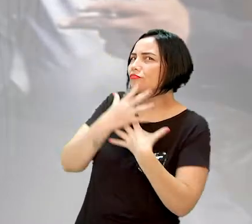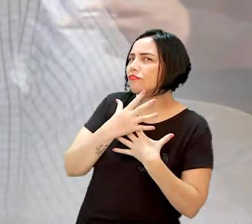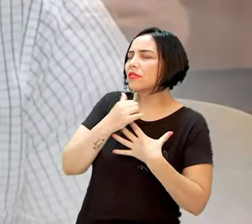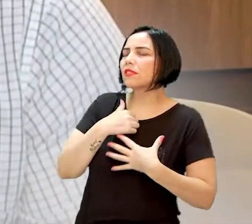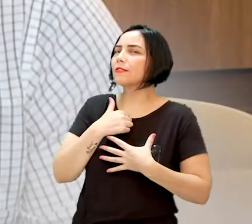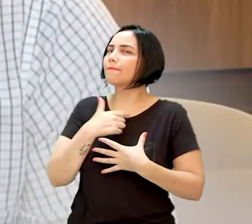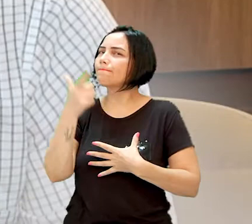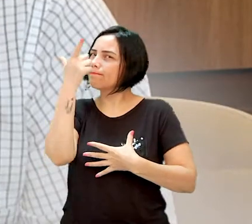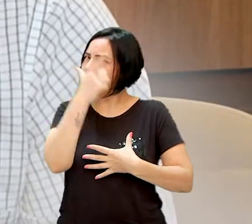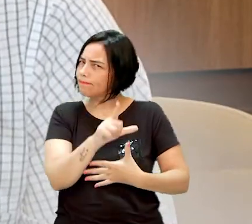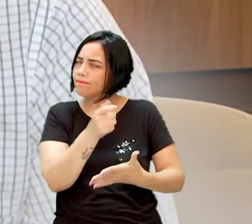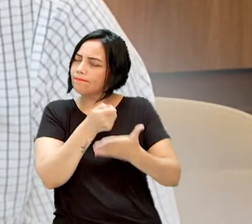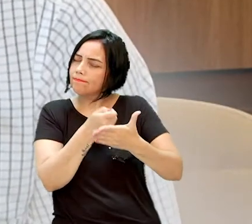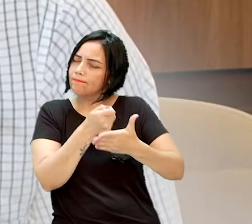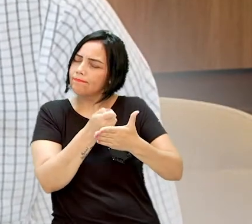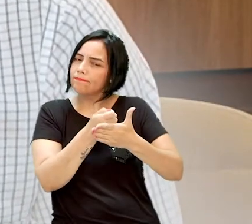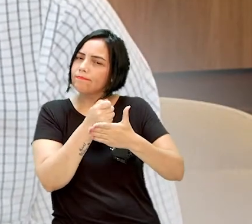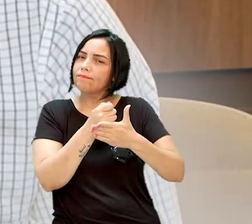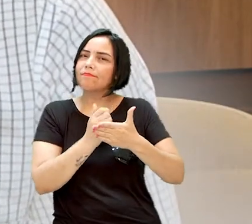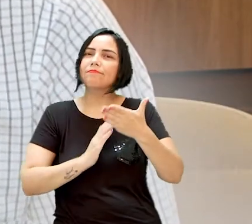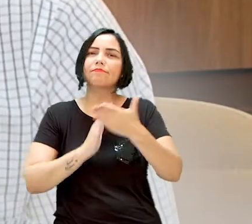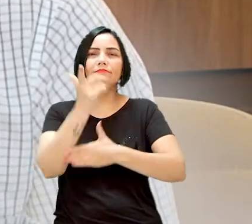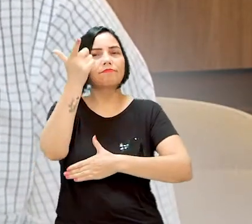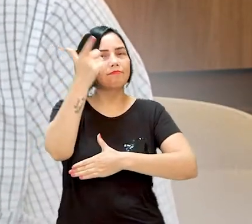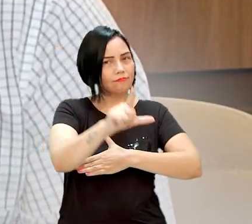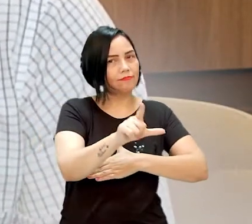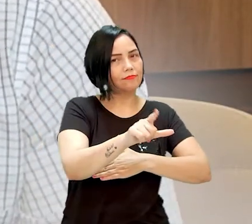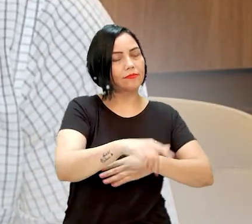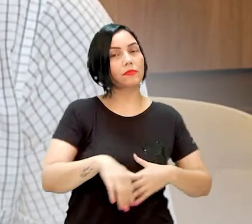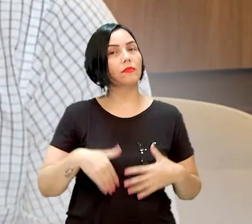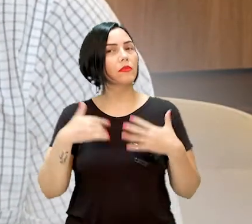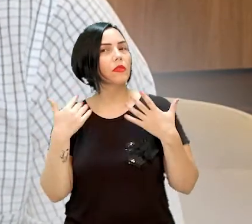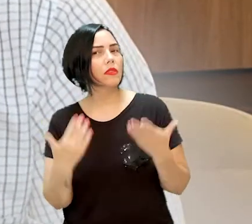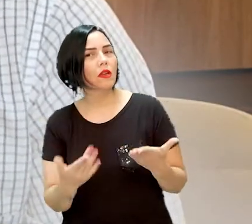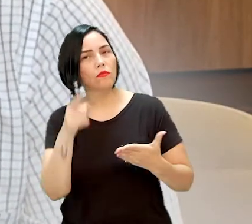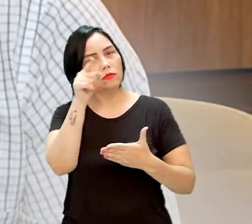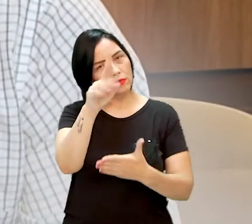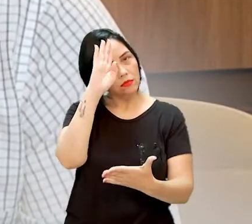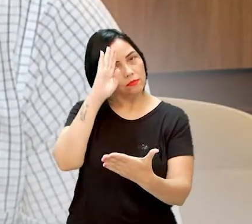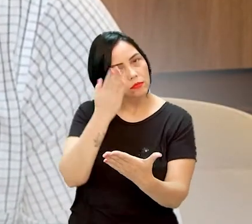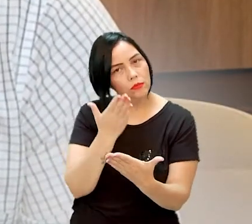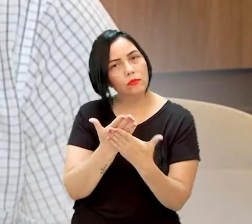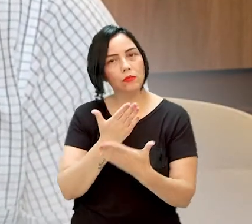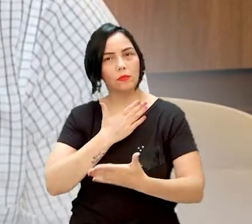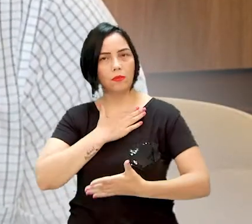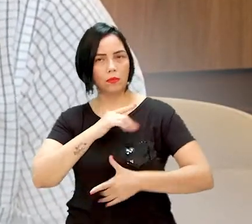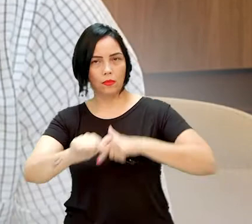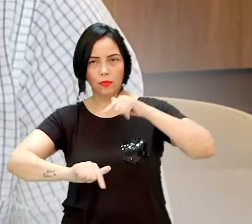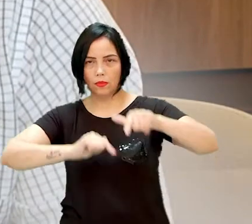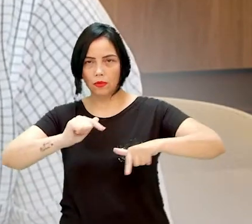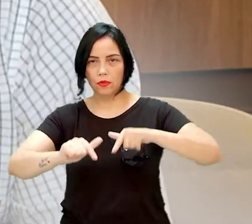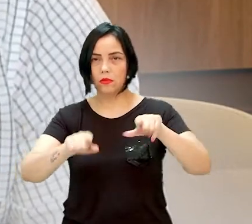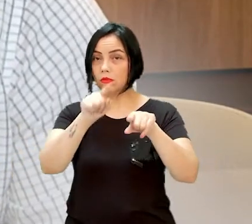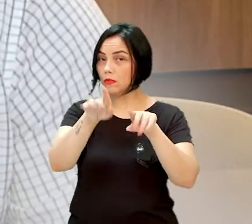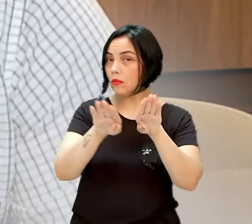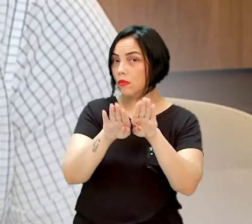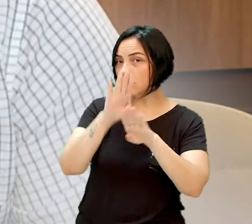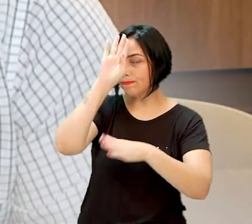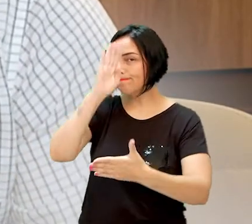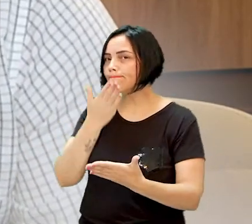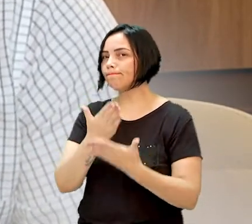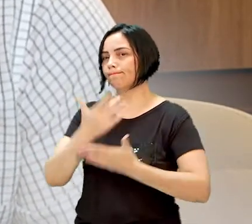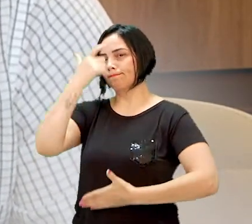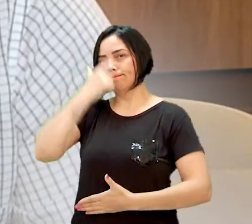eu cheguei aqui. E eu não tenho palácio para agradecer a você, que confiou no meu trabalho, que confiou em Jefferson